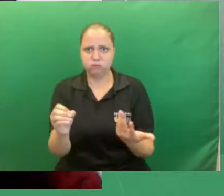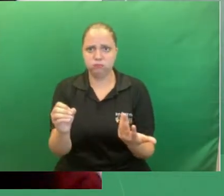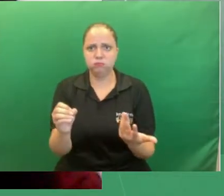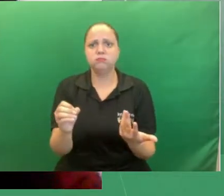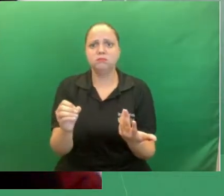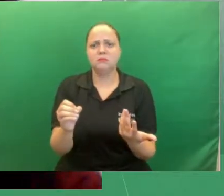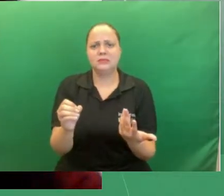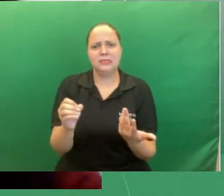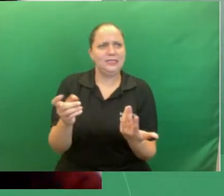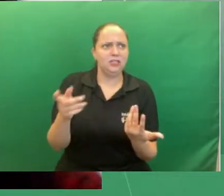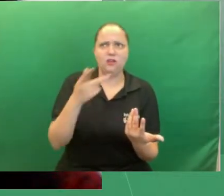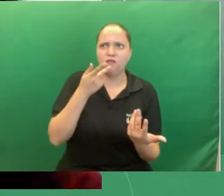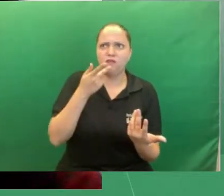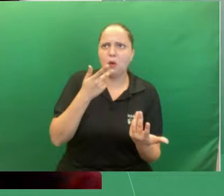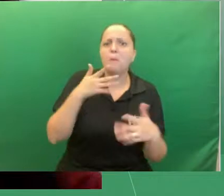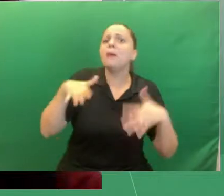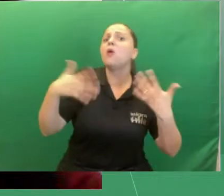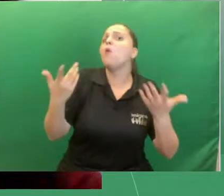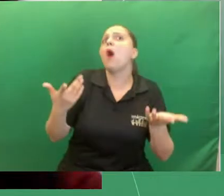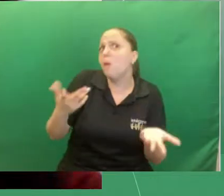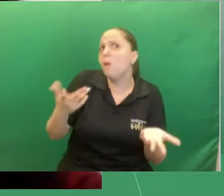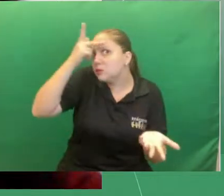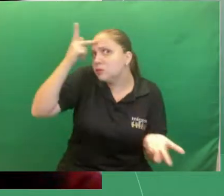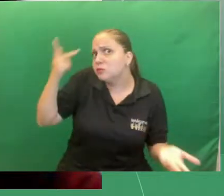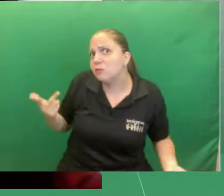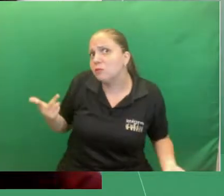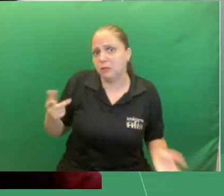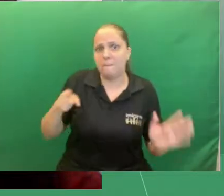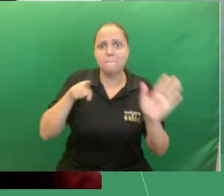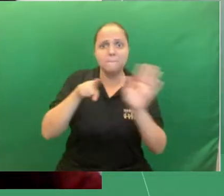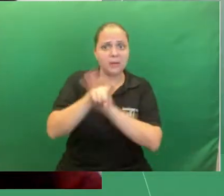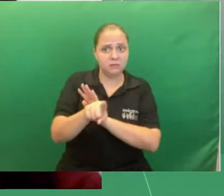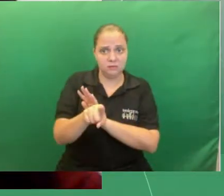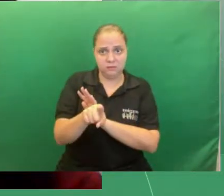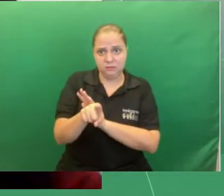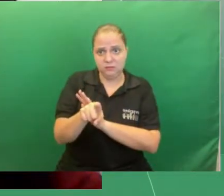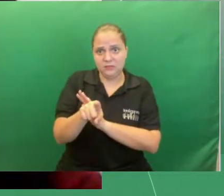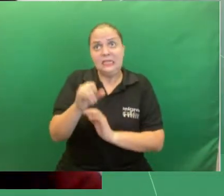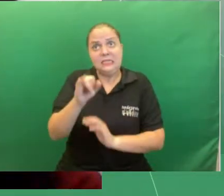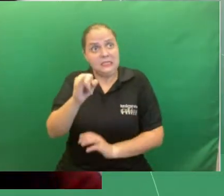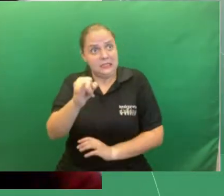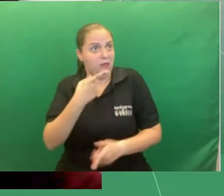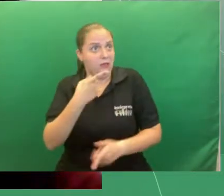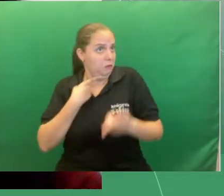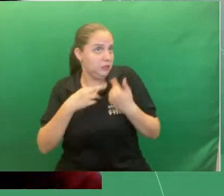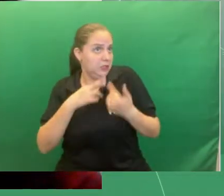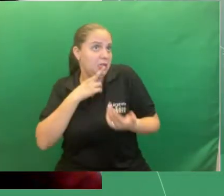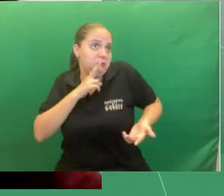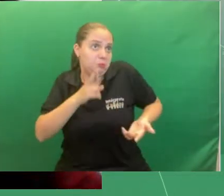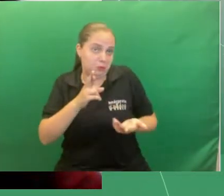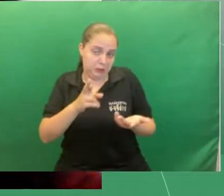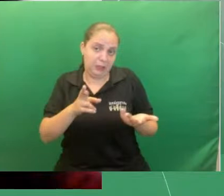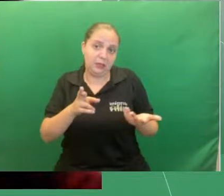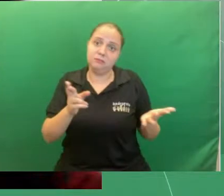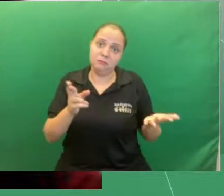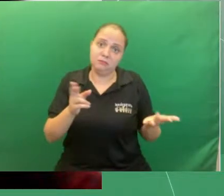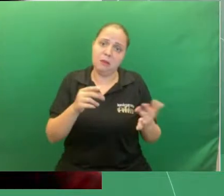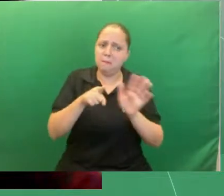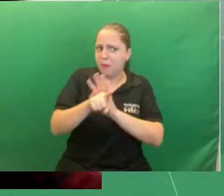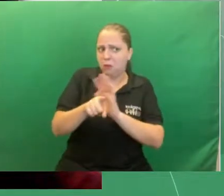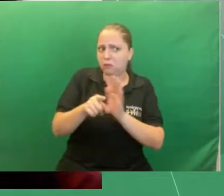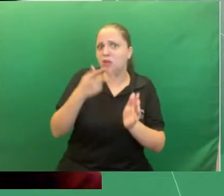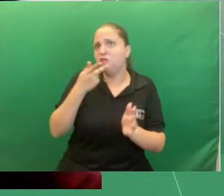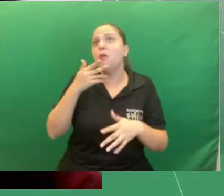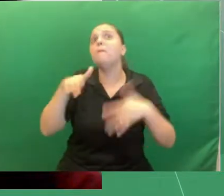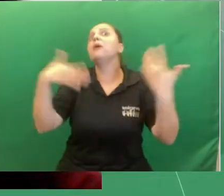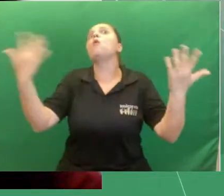nenhum aluno então quem tiver a vontade quiser responder mas assim o pessoal